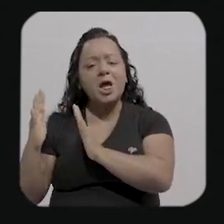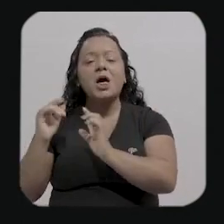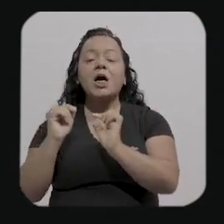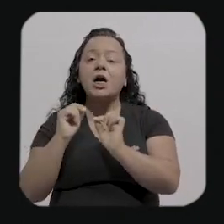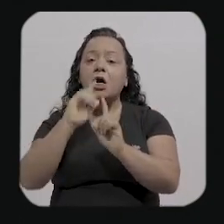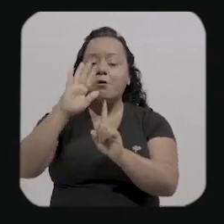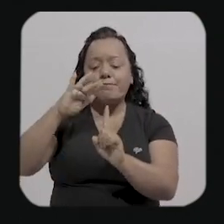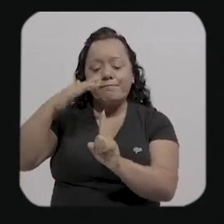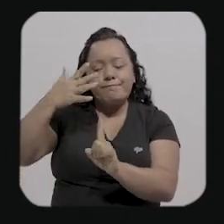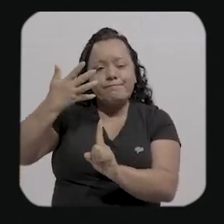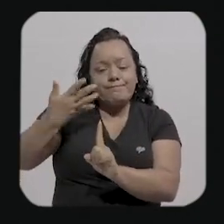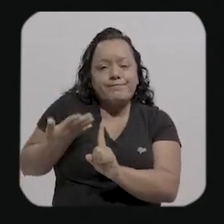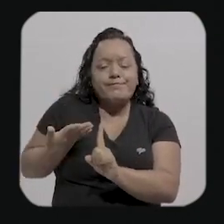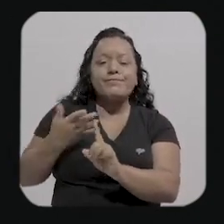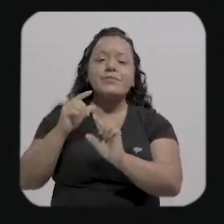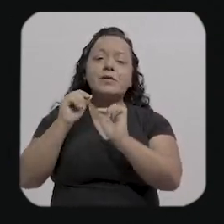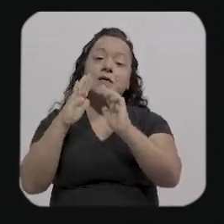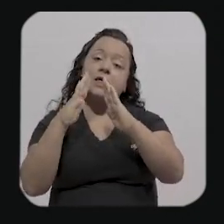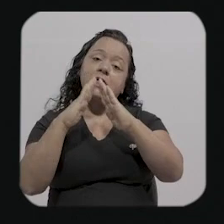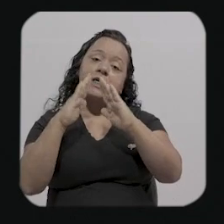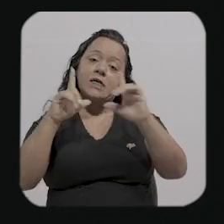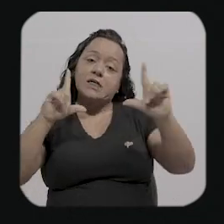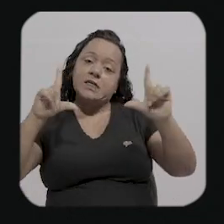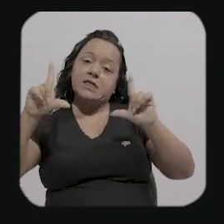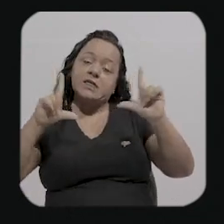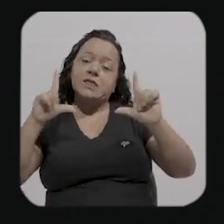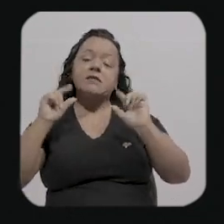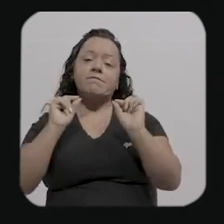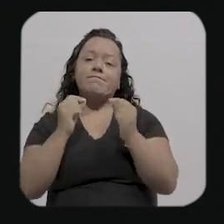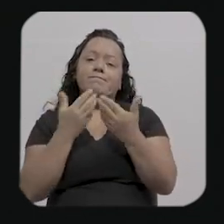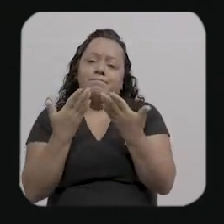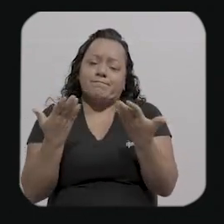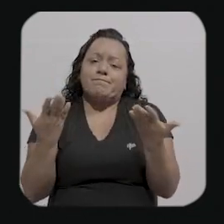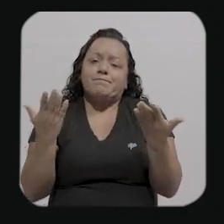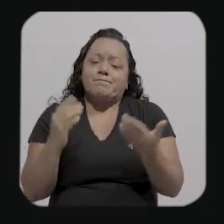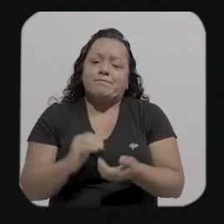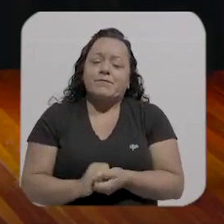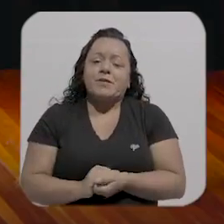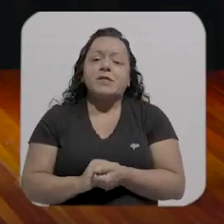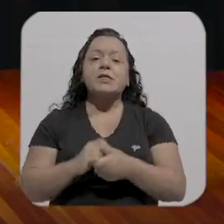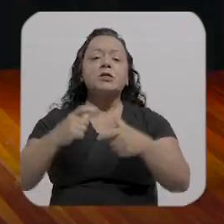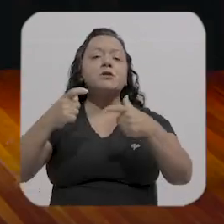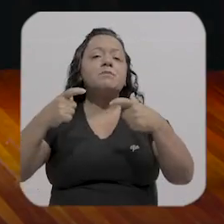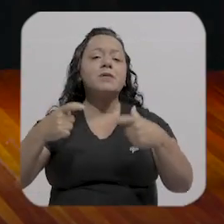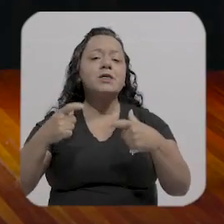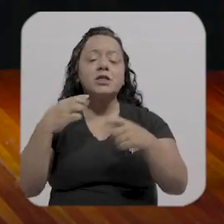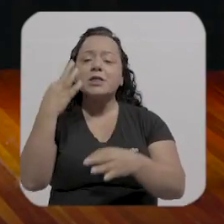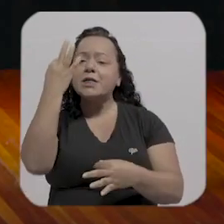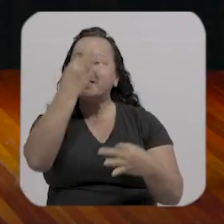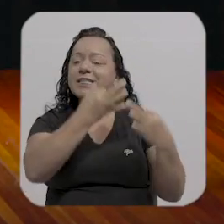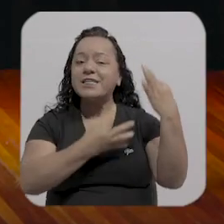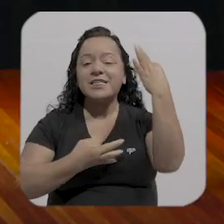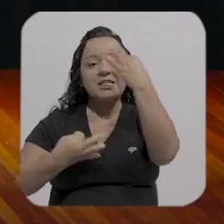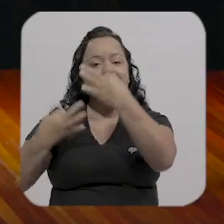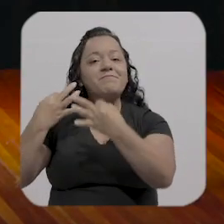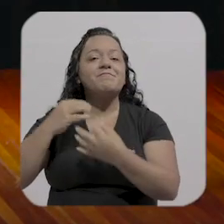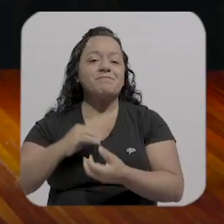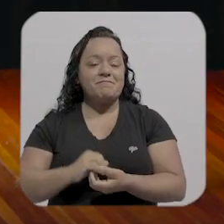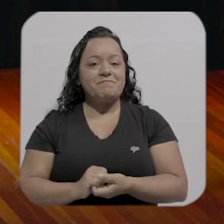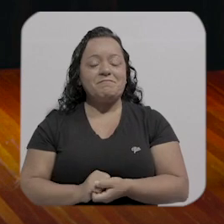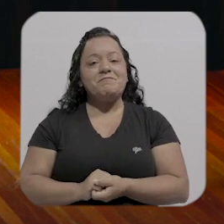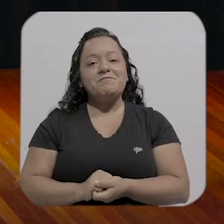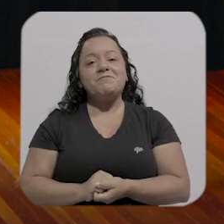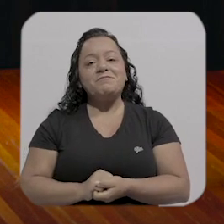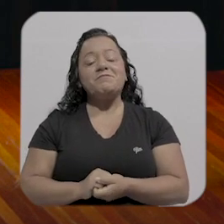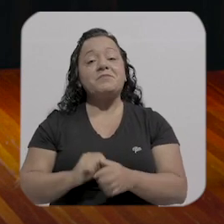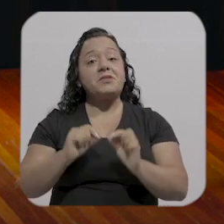abrindo essa edição do Casa em Cena, que nasceu tão pequenininho dentro de casa e a gente está num espaço lindo. Obrigado, viu? Sim, está lindo